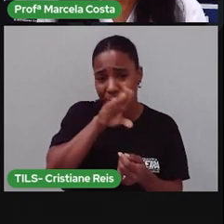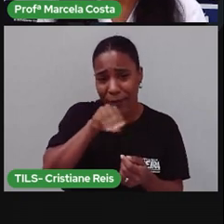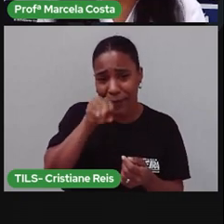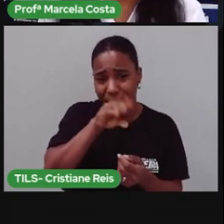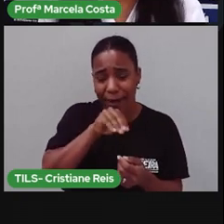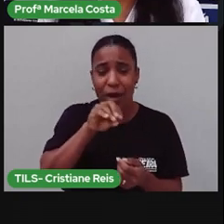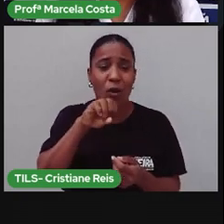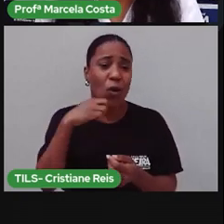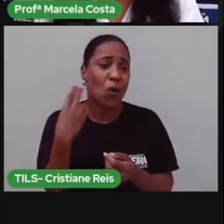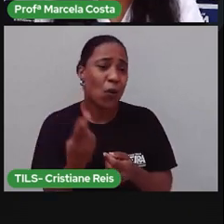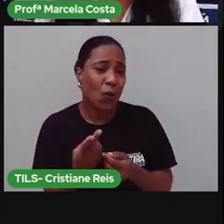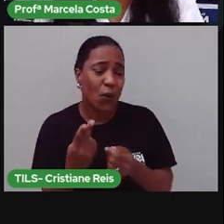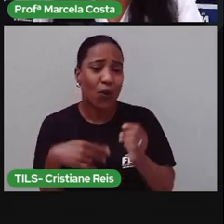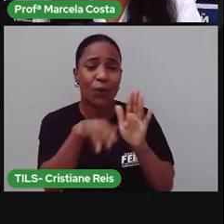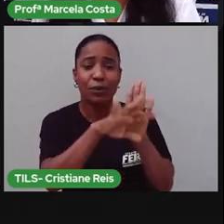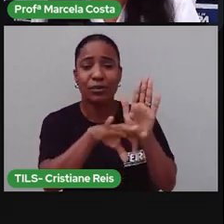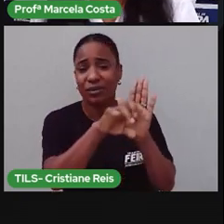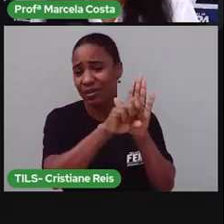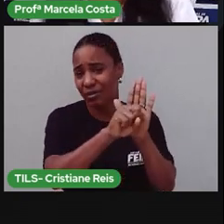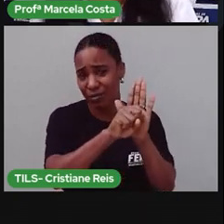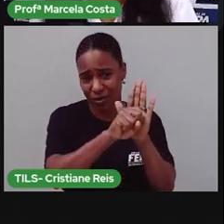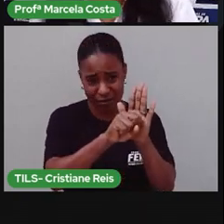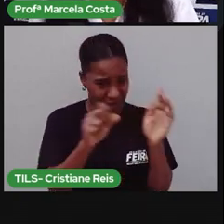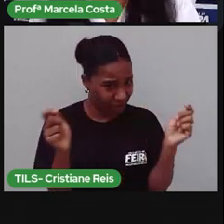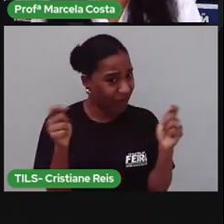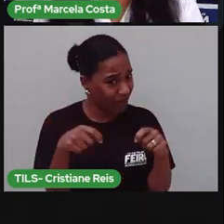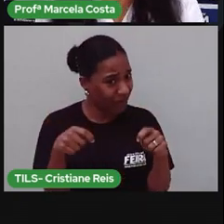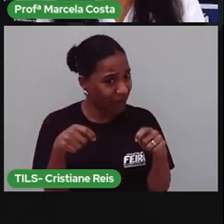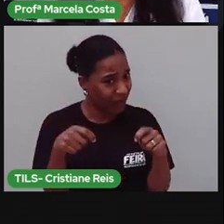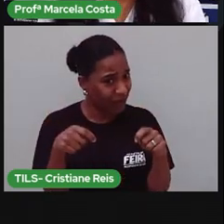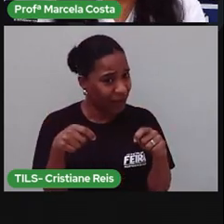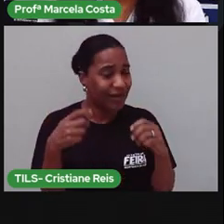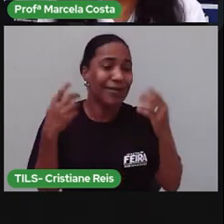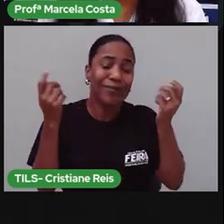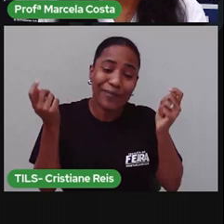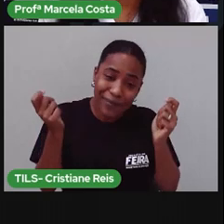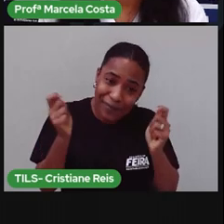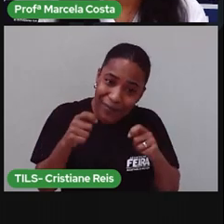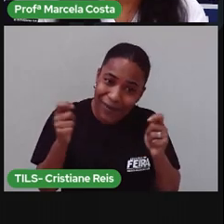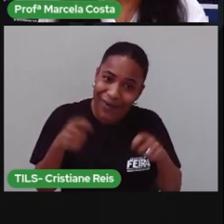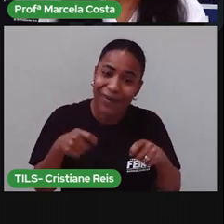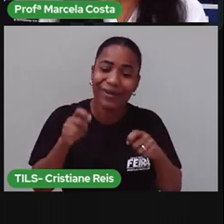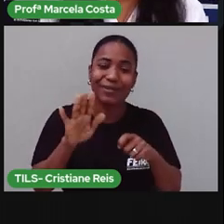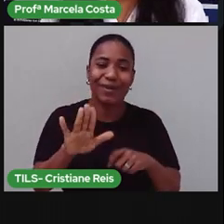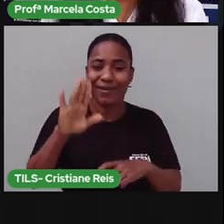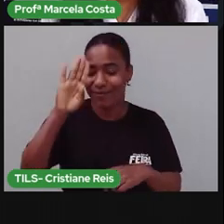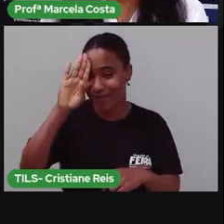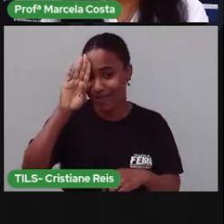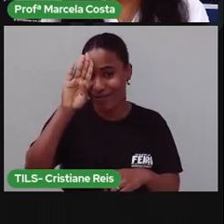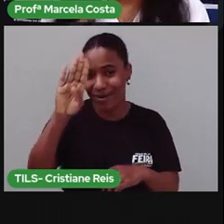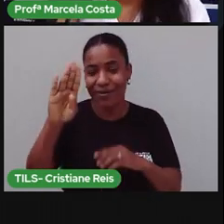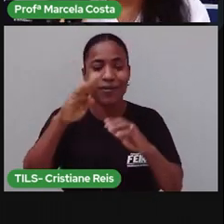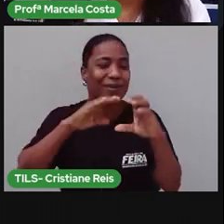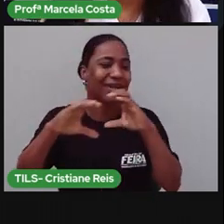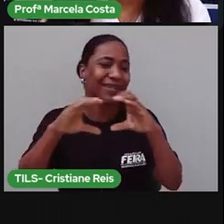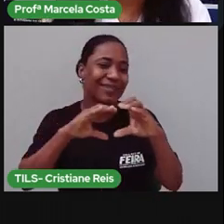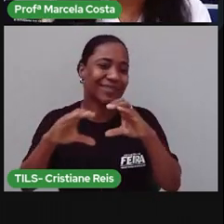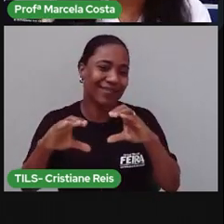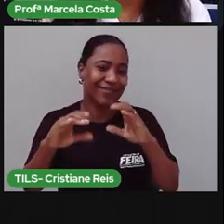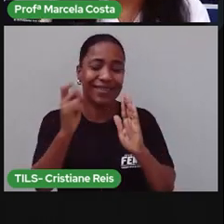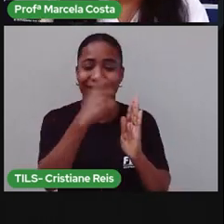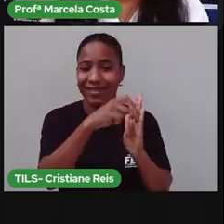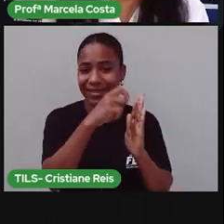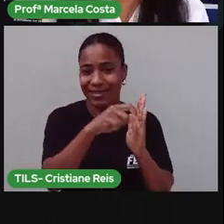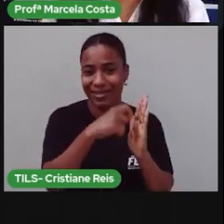Sim, dá para se comunicar dessa forma. Mas a principal forma que as pessoas vão se comunicar é a maneira